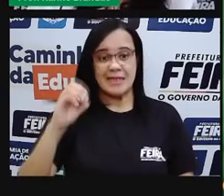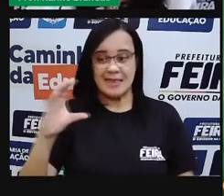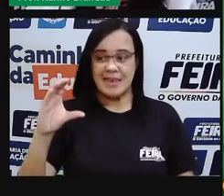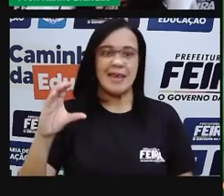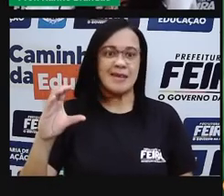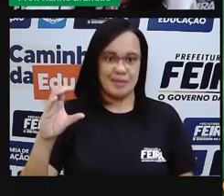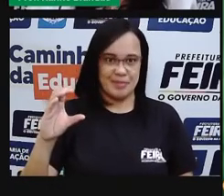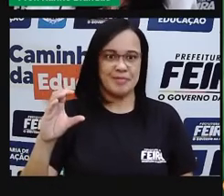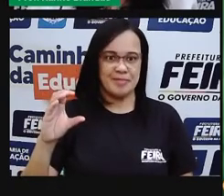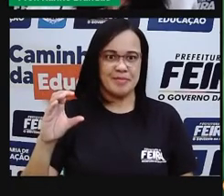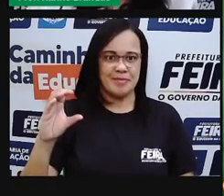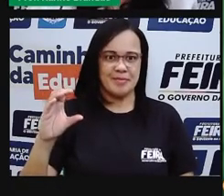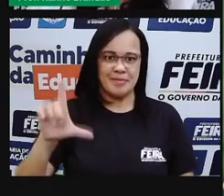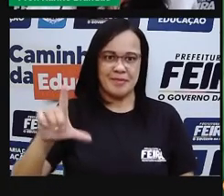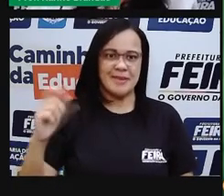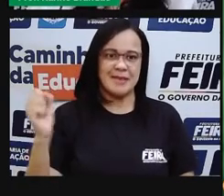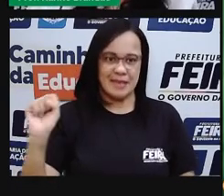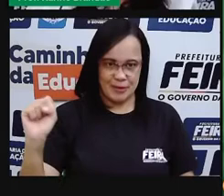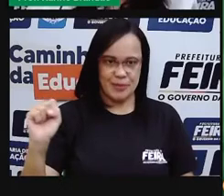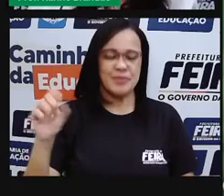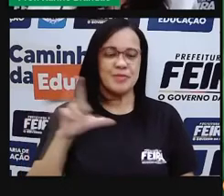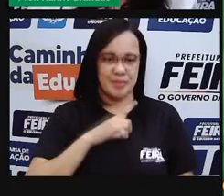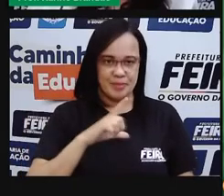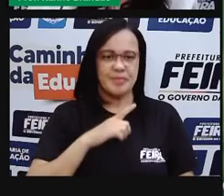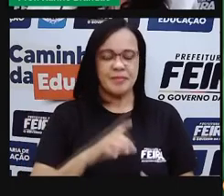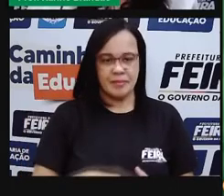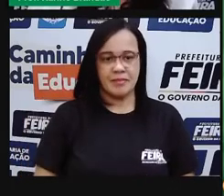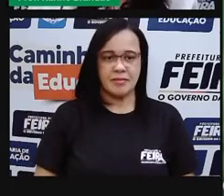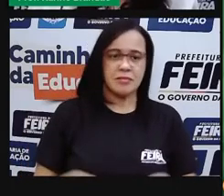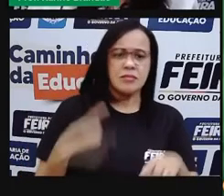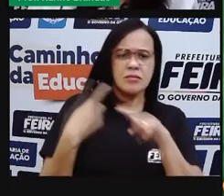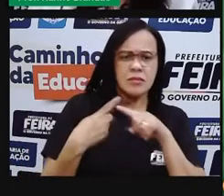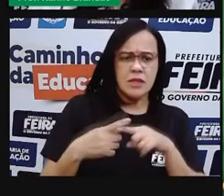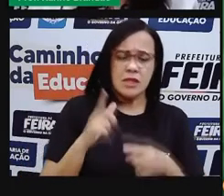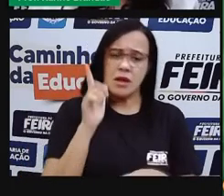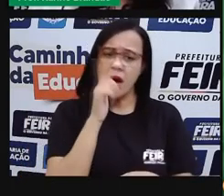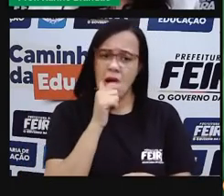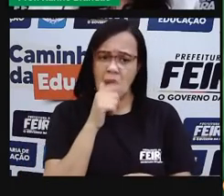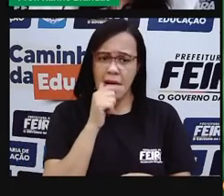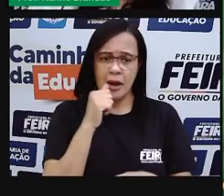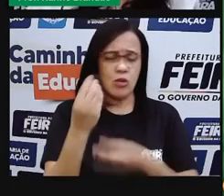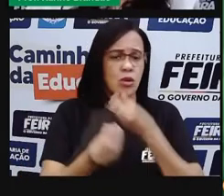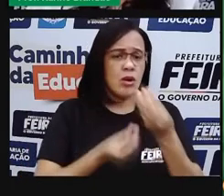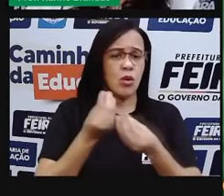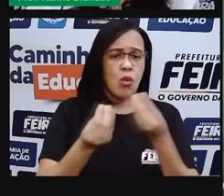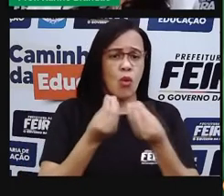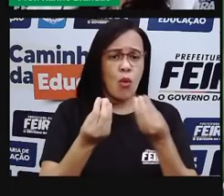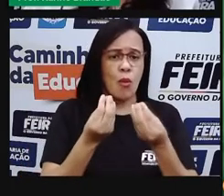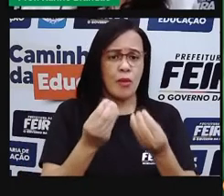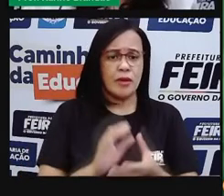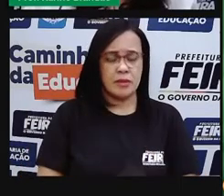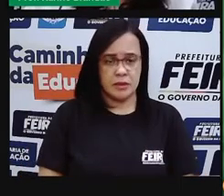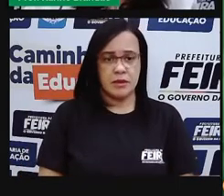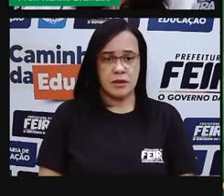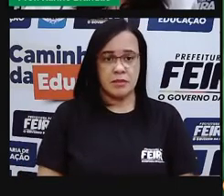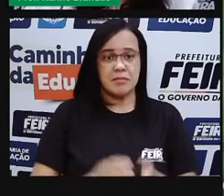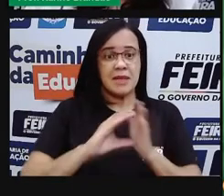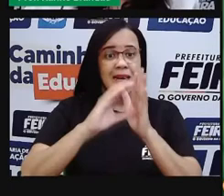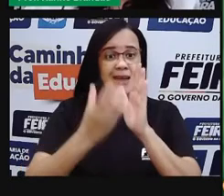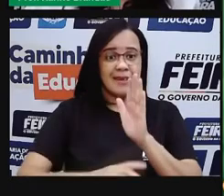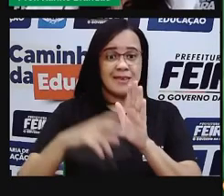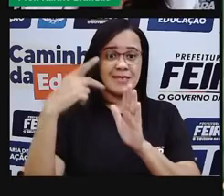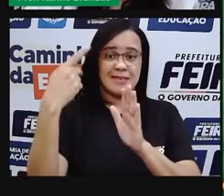propriedade física da água. Isso faz com que a água, ela tenha características